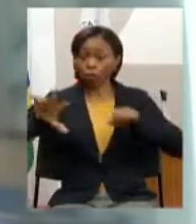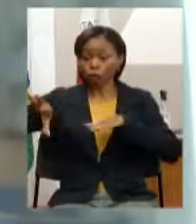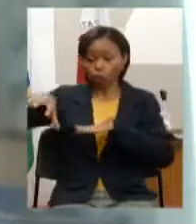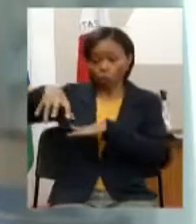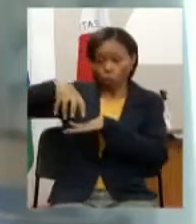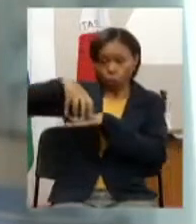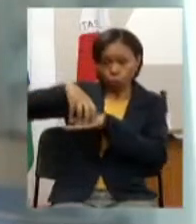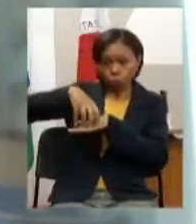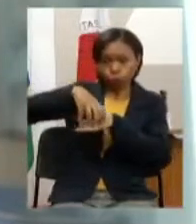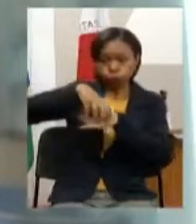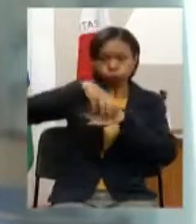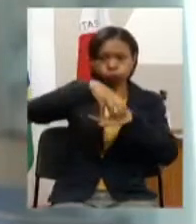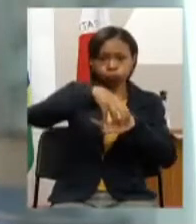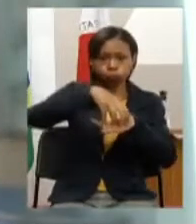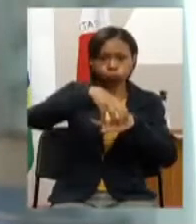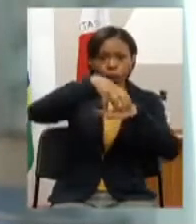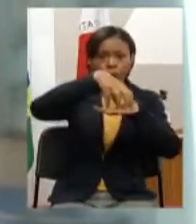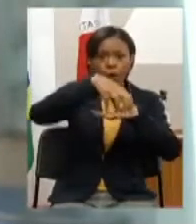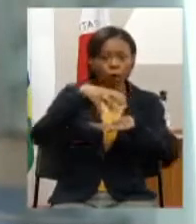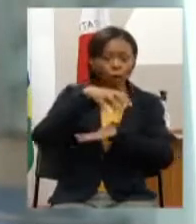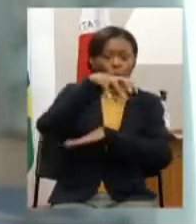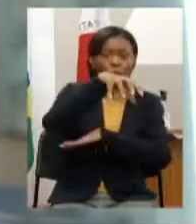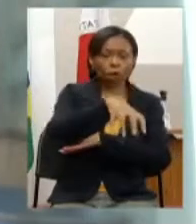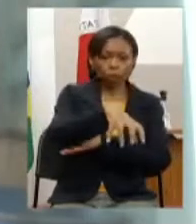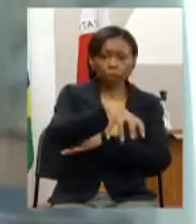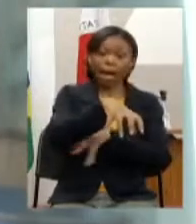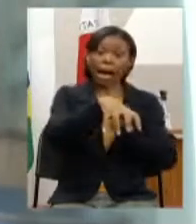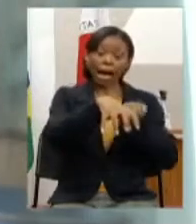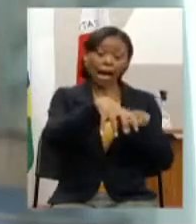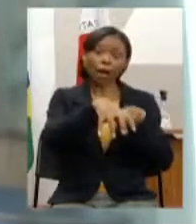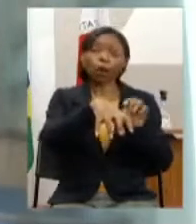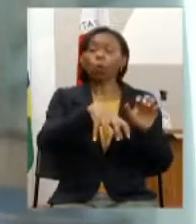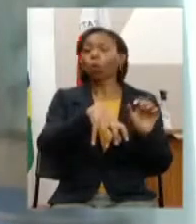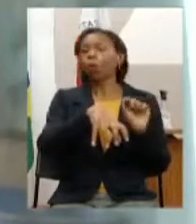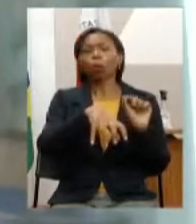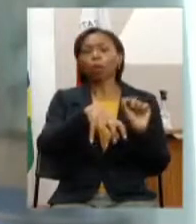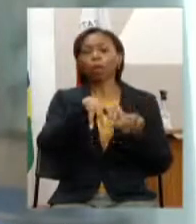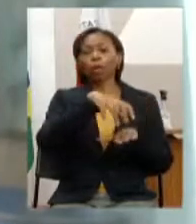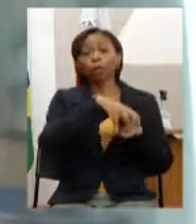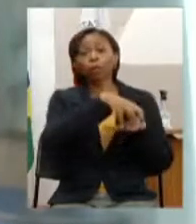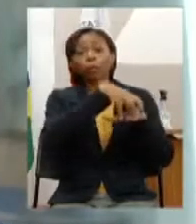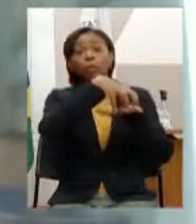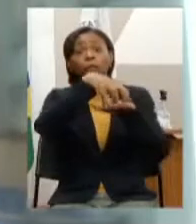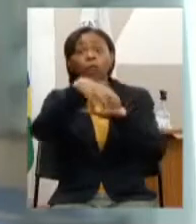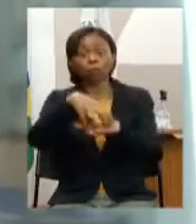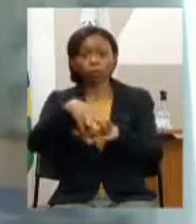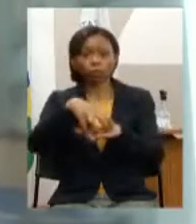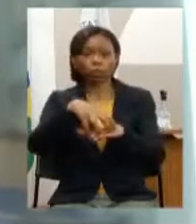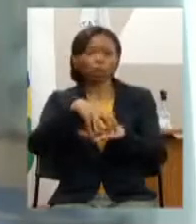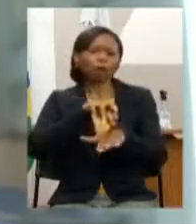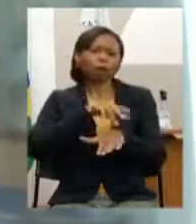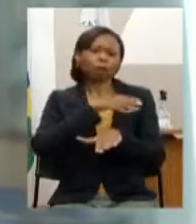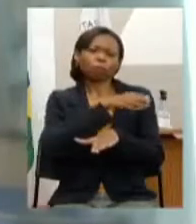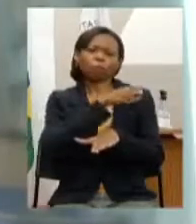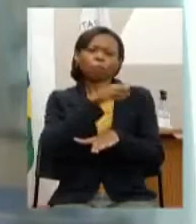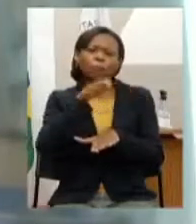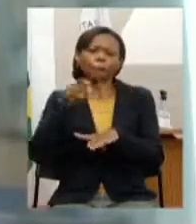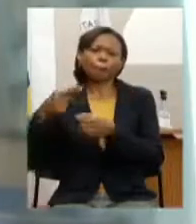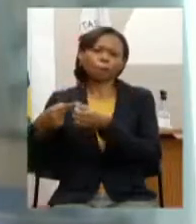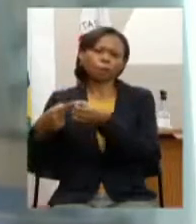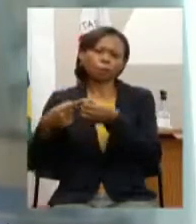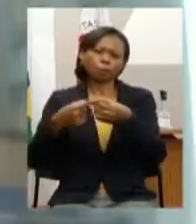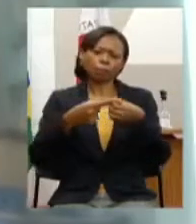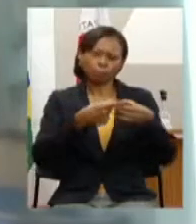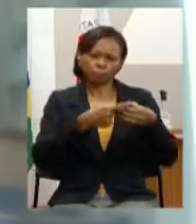e essas cargas seriam então transportadas em veículos menores para as diversas cidades que tiverem que ser